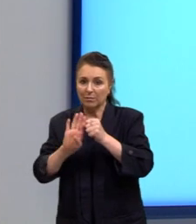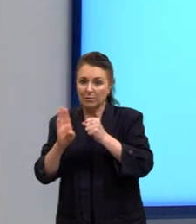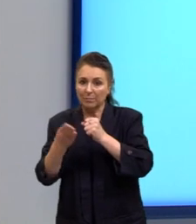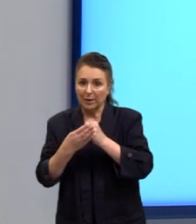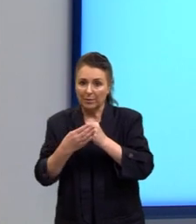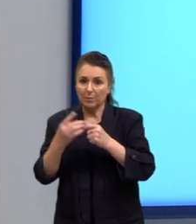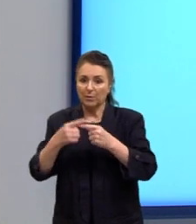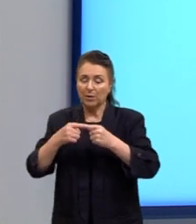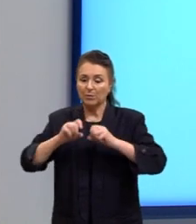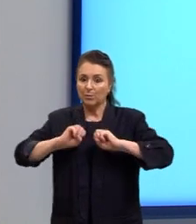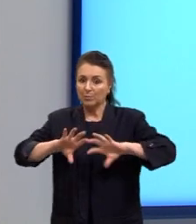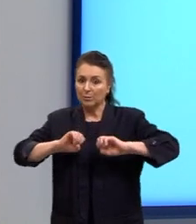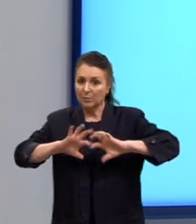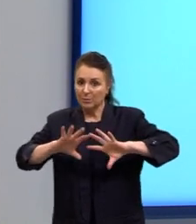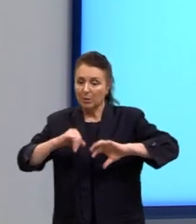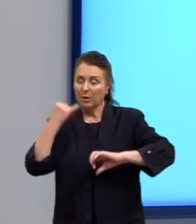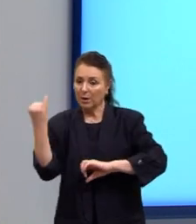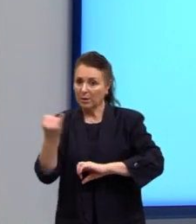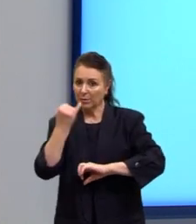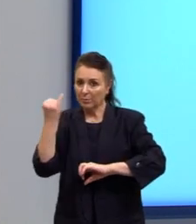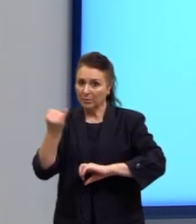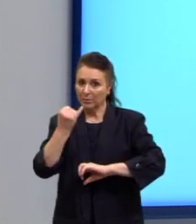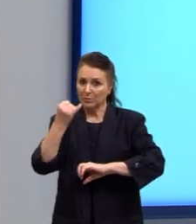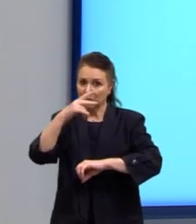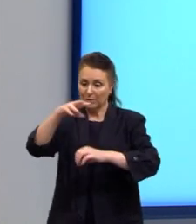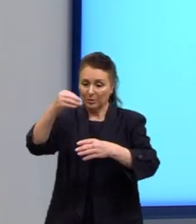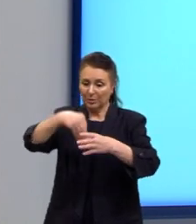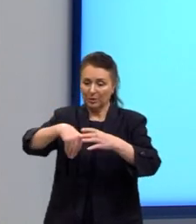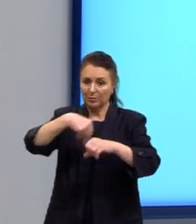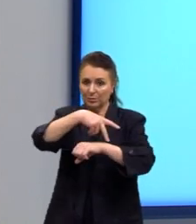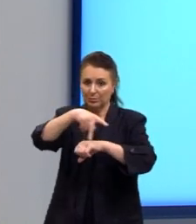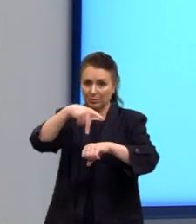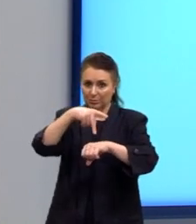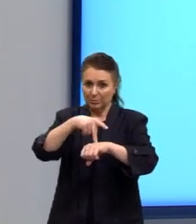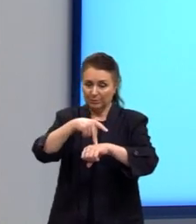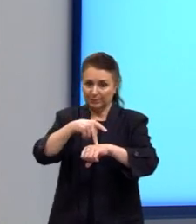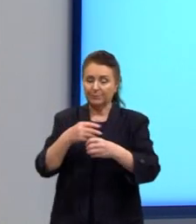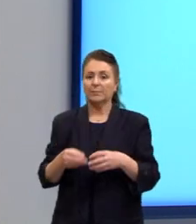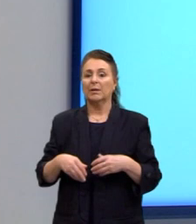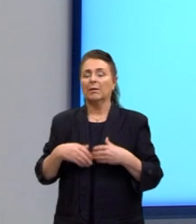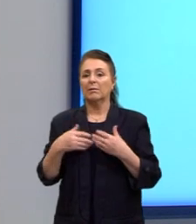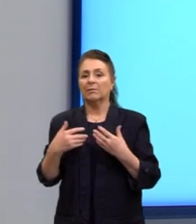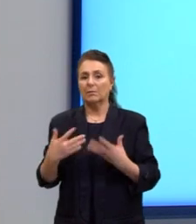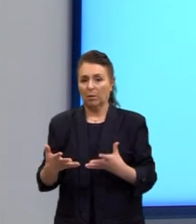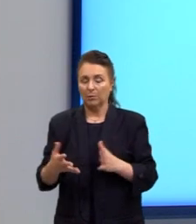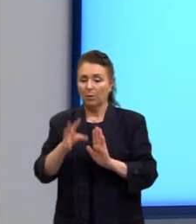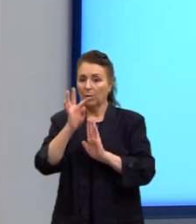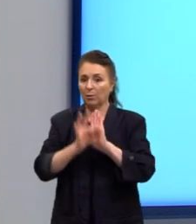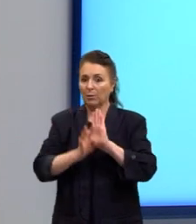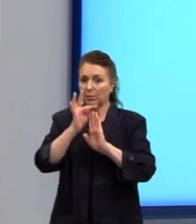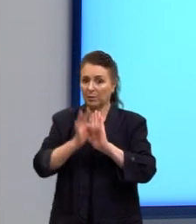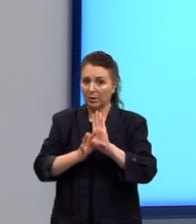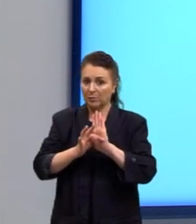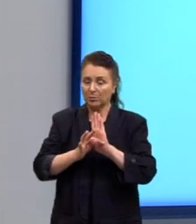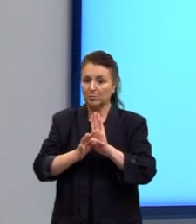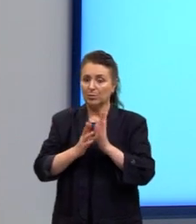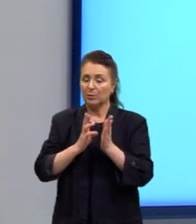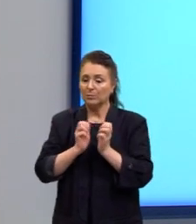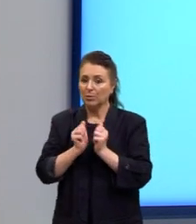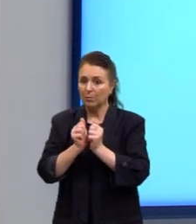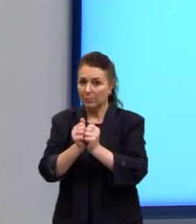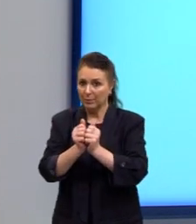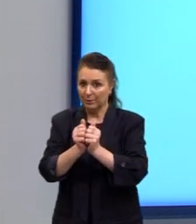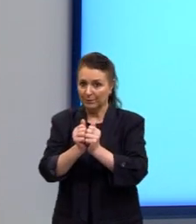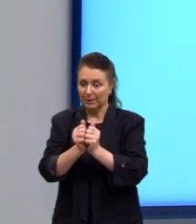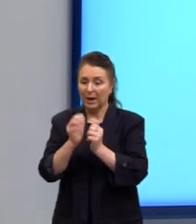do país. Então, gente já tem as sugestões aqui de que para que lado vai esse texto depois. Nós não vamos analisar